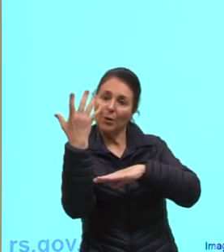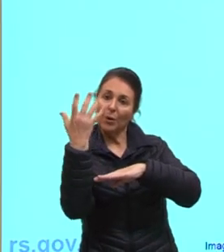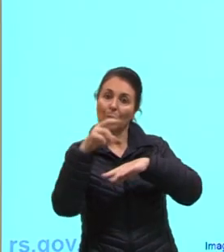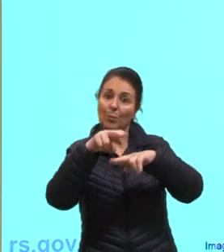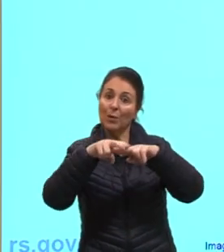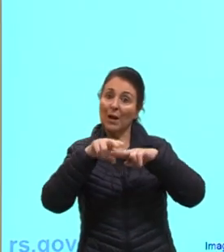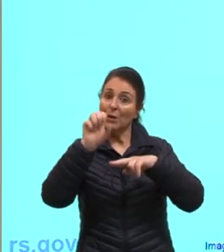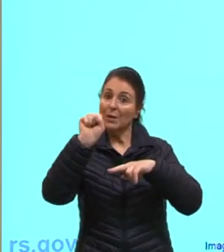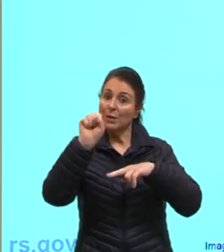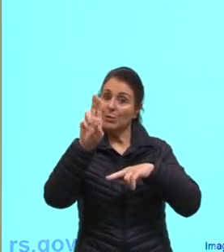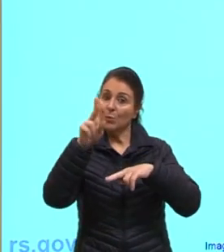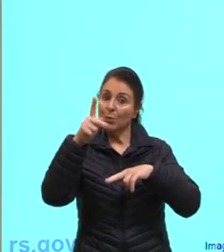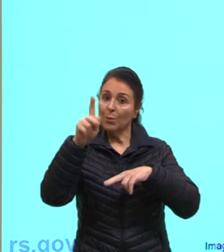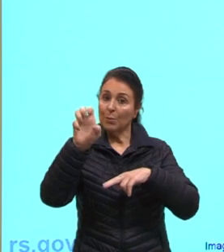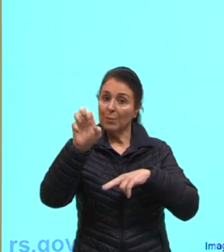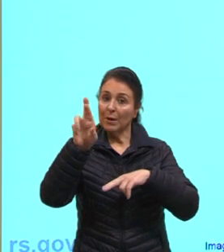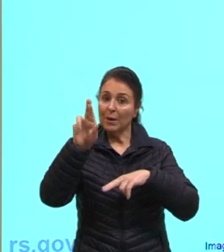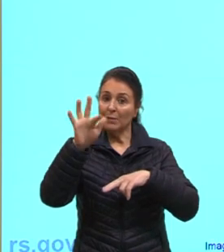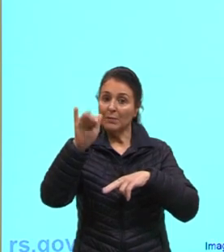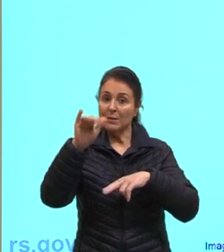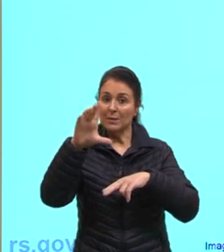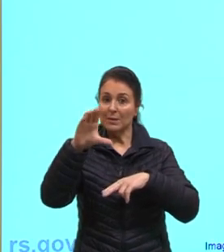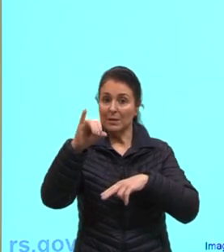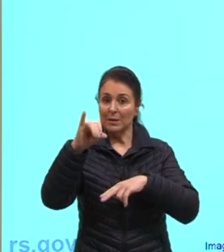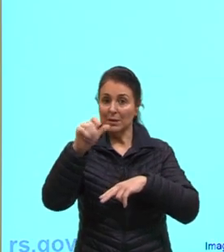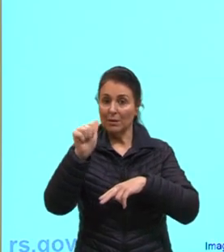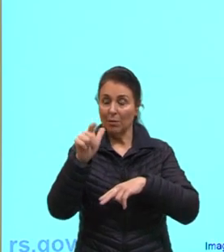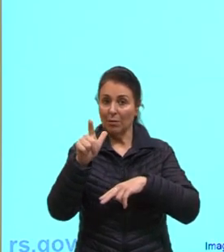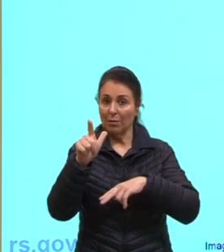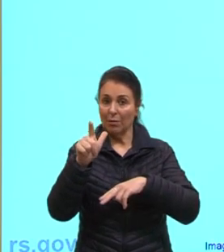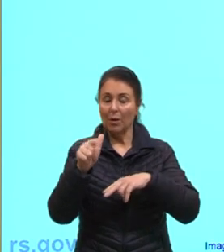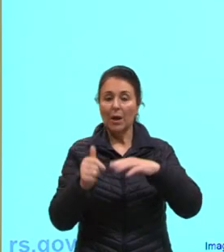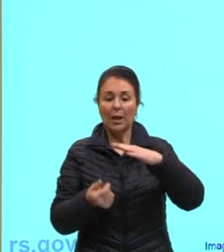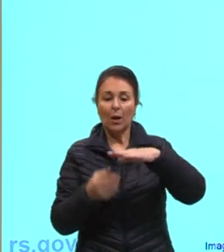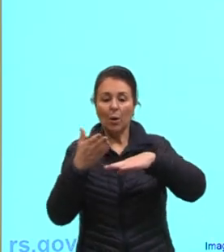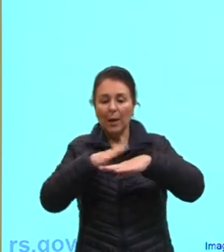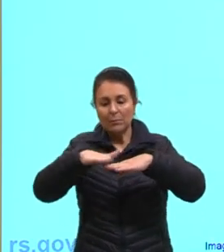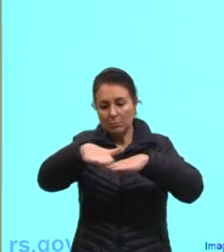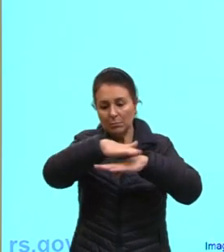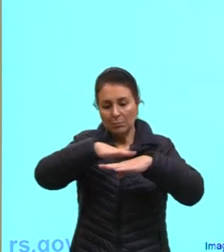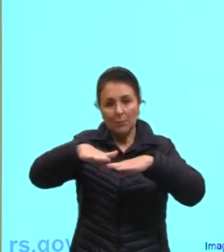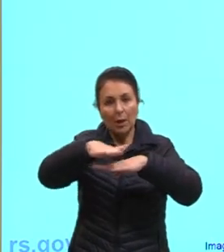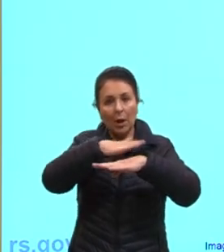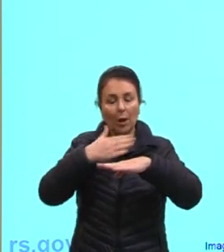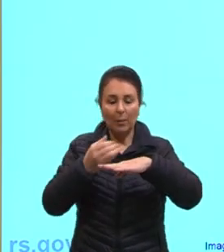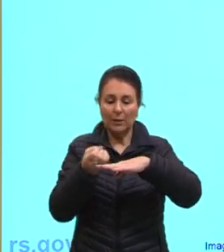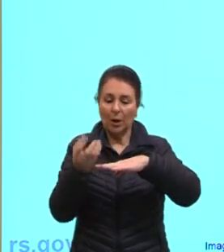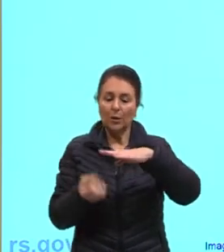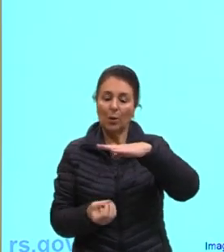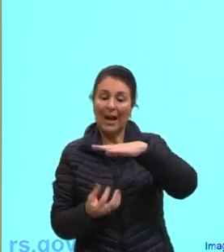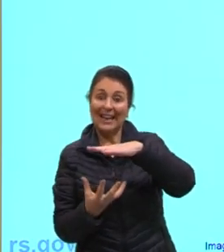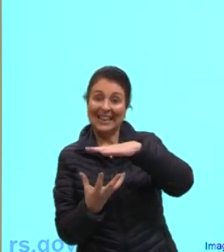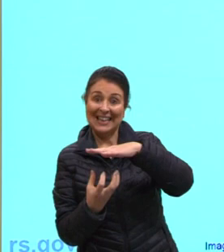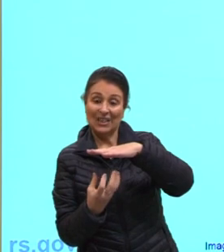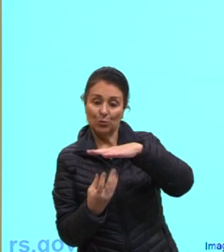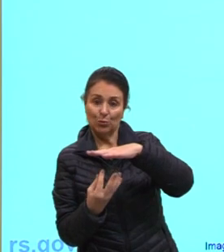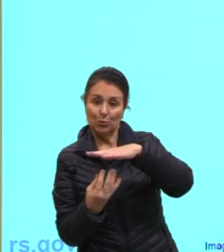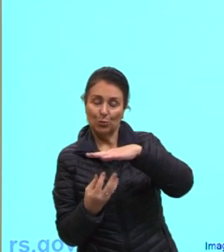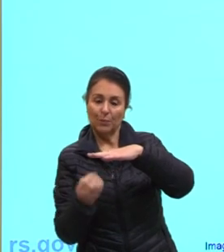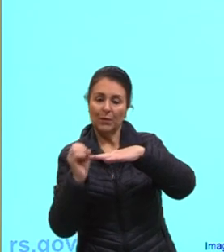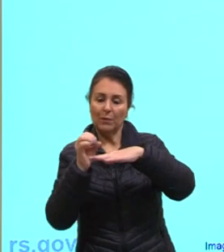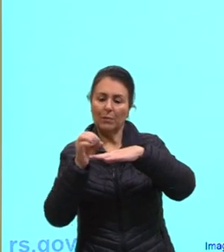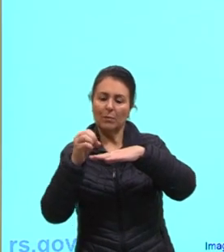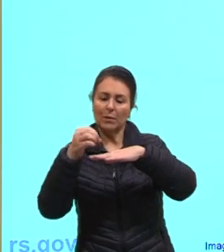do líquido. Mas, aqui, né? Acontece desde, debaixo, né? Do líquido. Então, formando